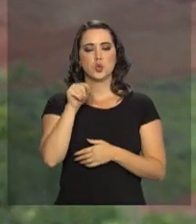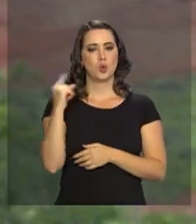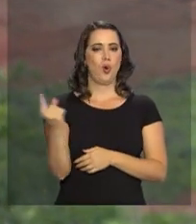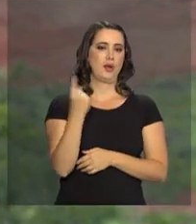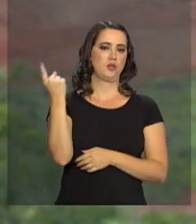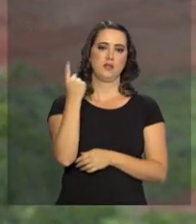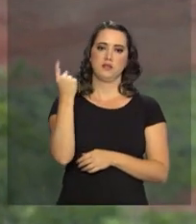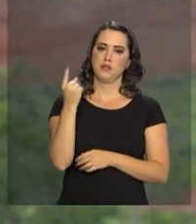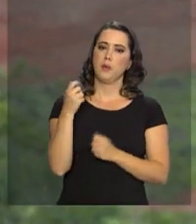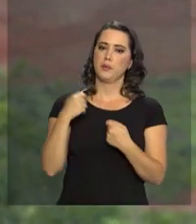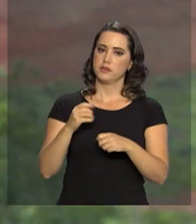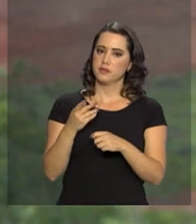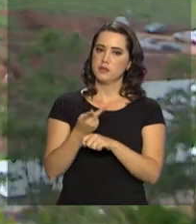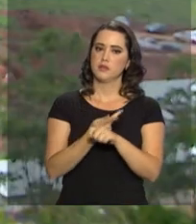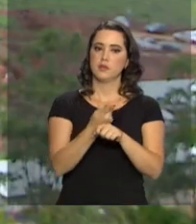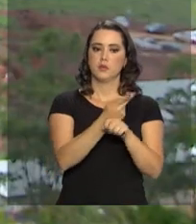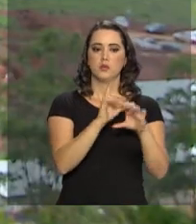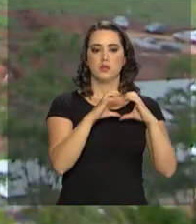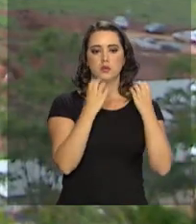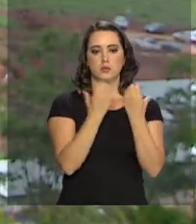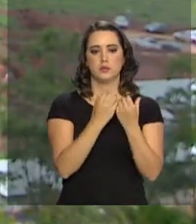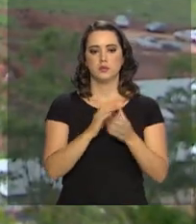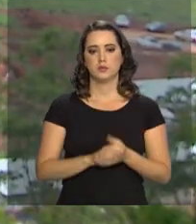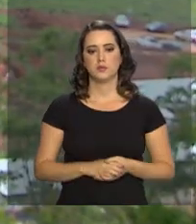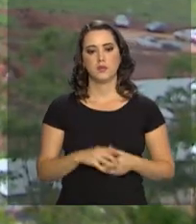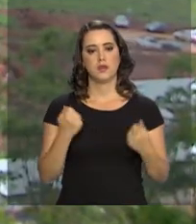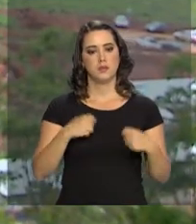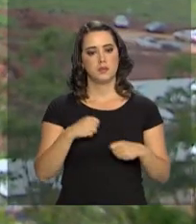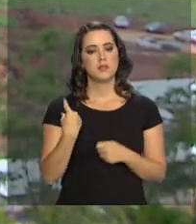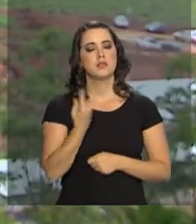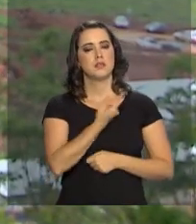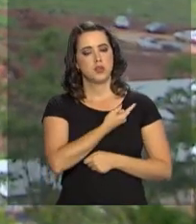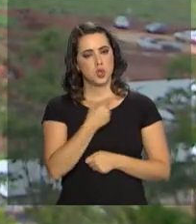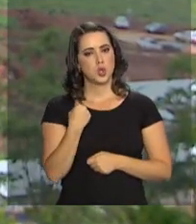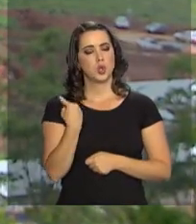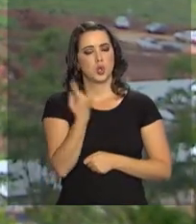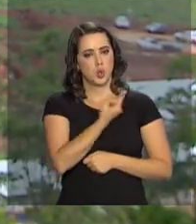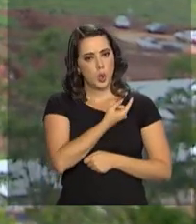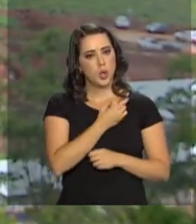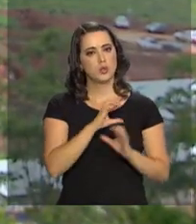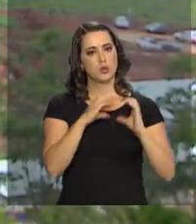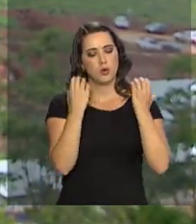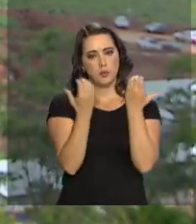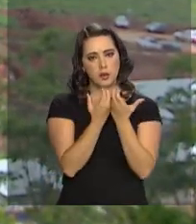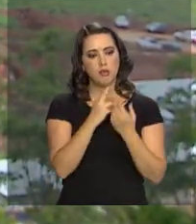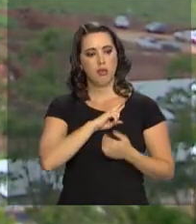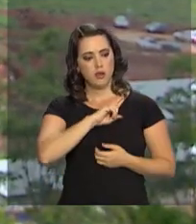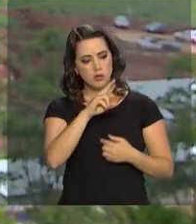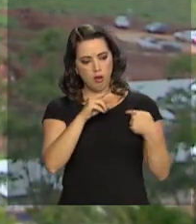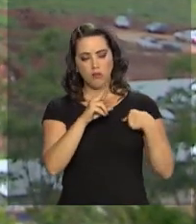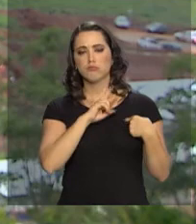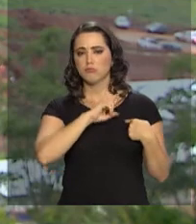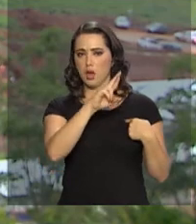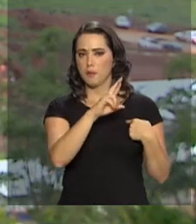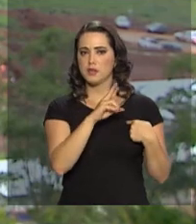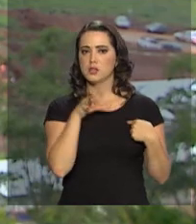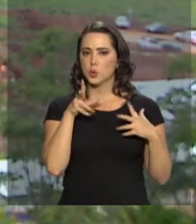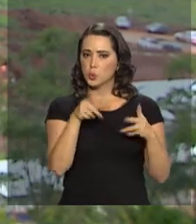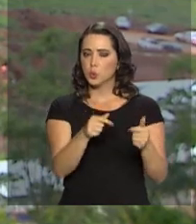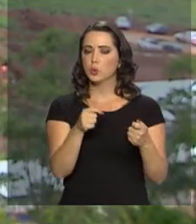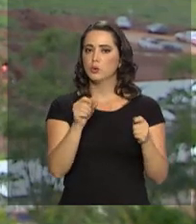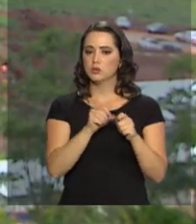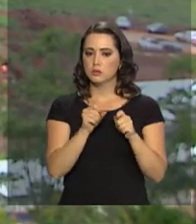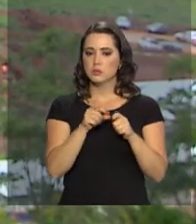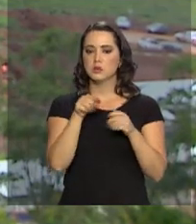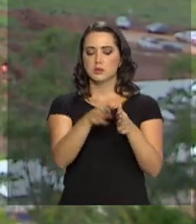sem consultar a comunidade. Tem que ser feito de acordo com nós. Eu estou representando a minha comunidade. Então, ela tem que ser feita. Tudo aquilo